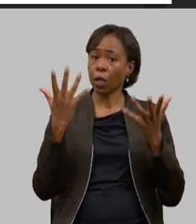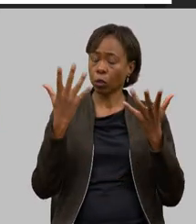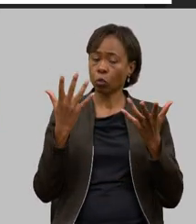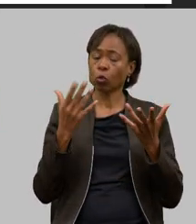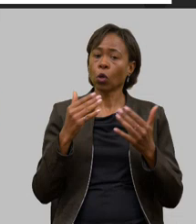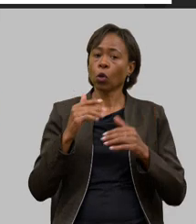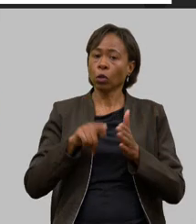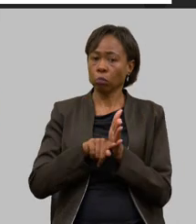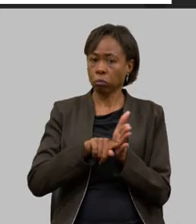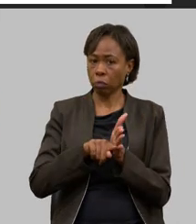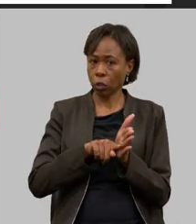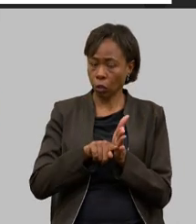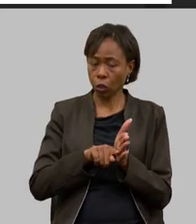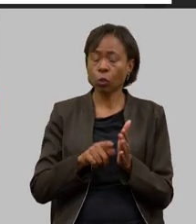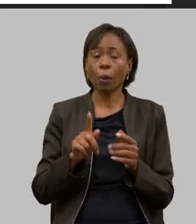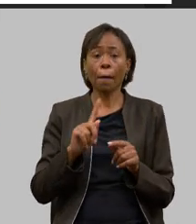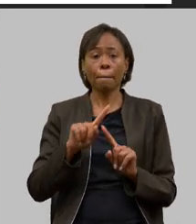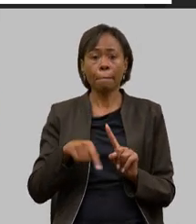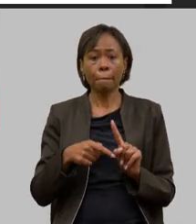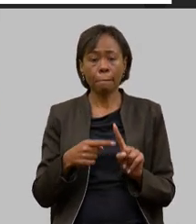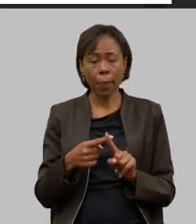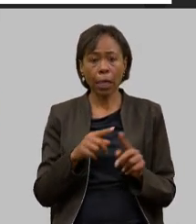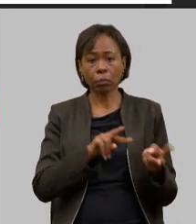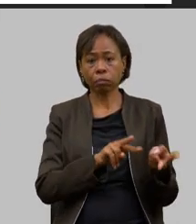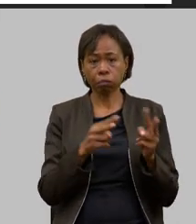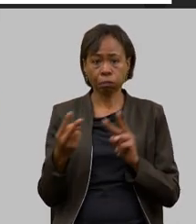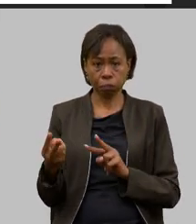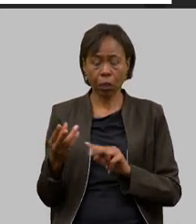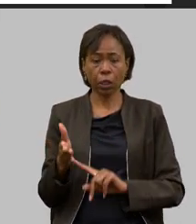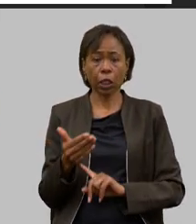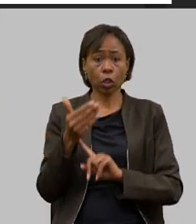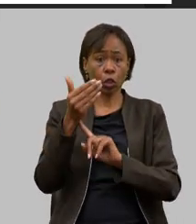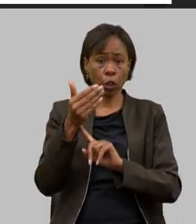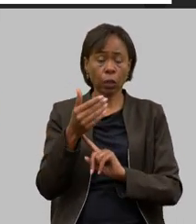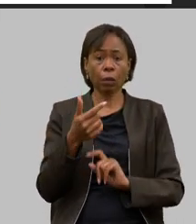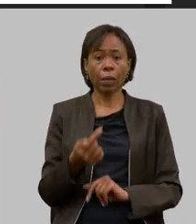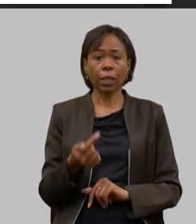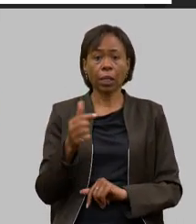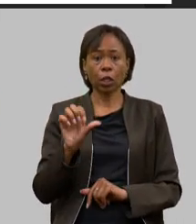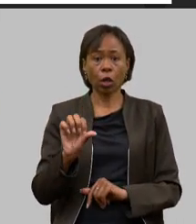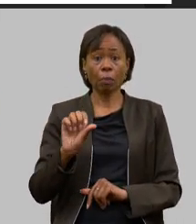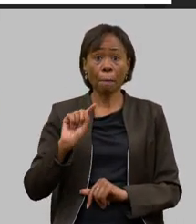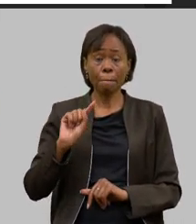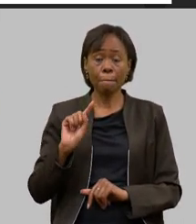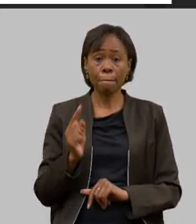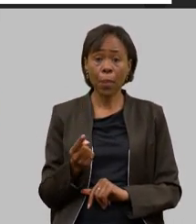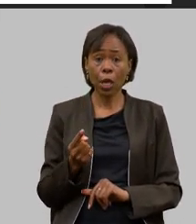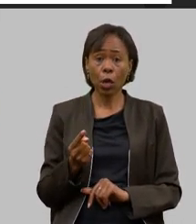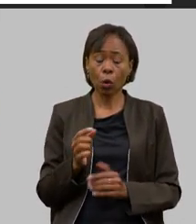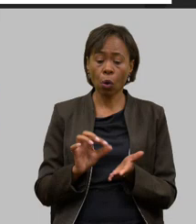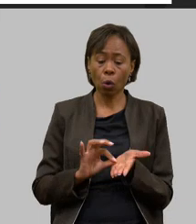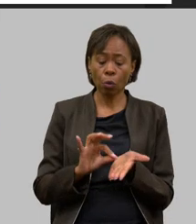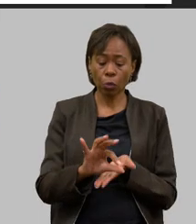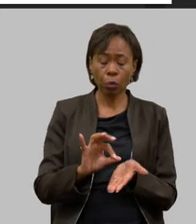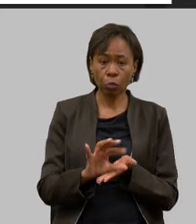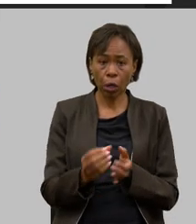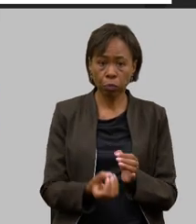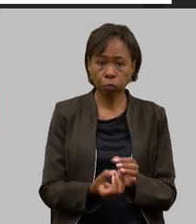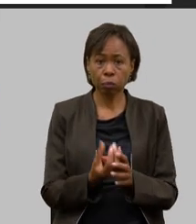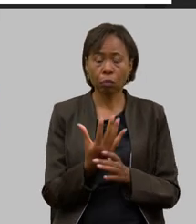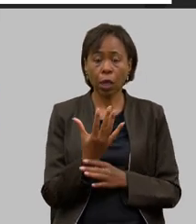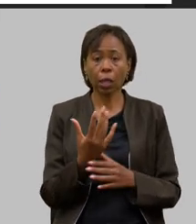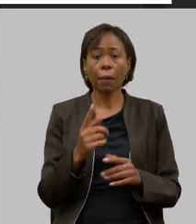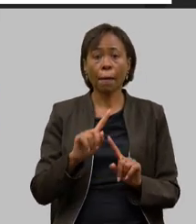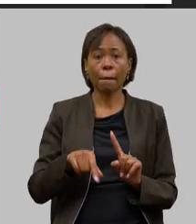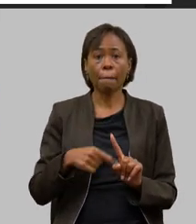de 23 transferência e difusão de tecnologia para 79 mil mudas qualificadas 52 mil toneladas